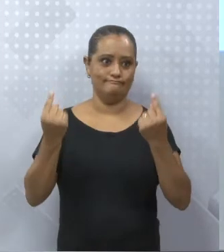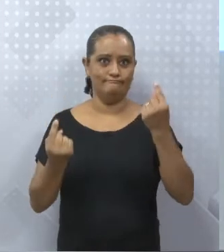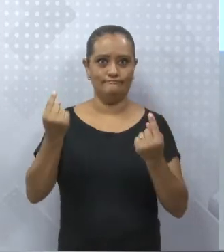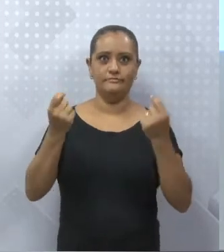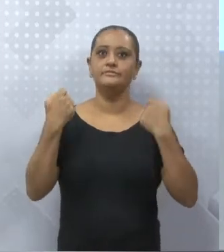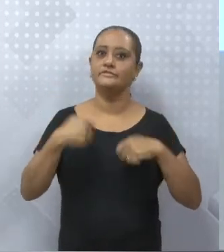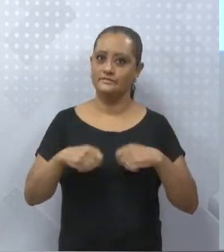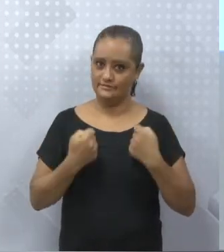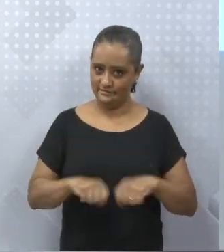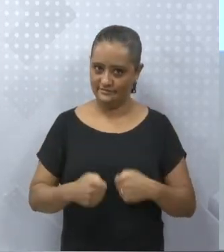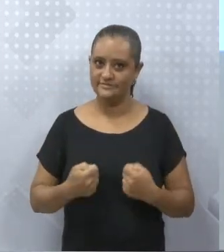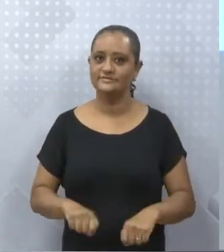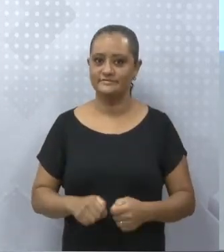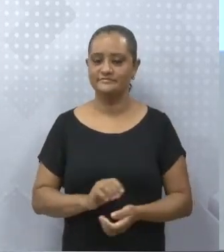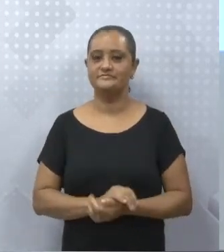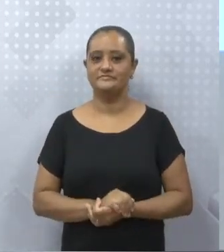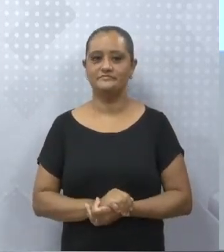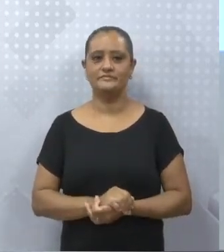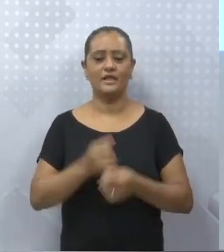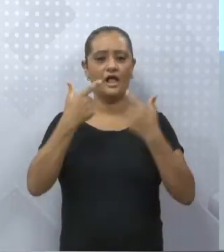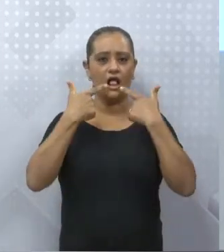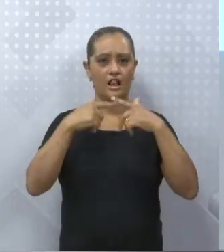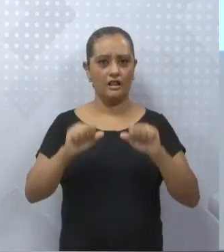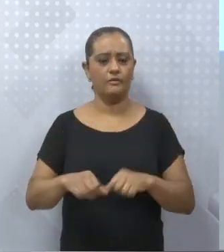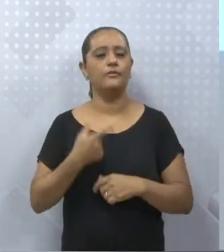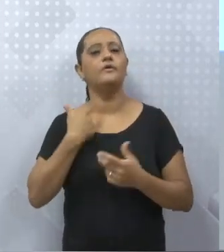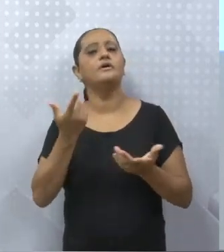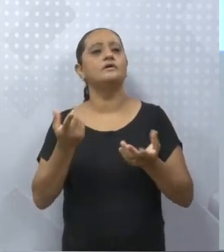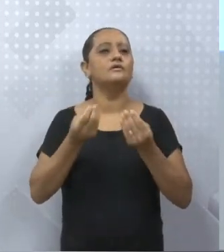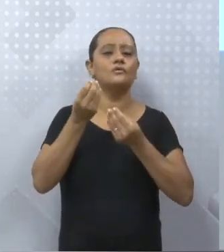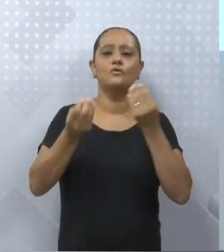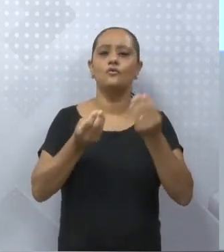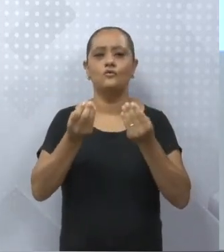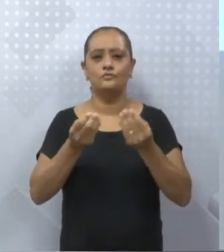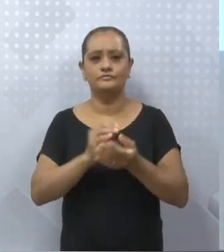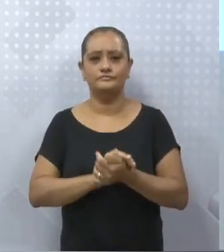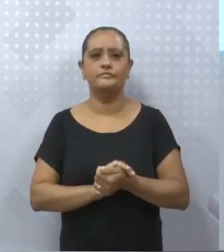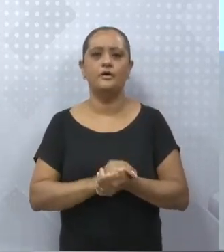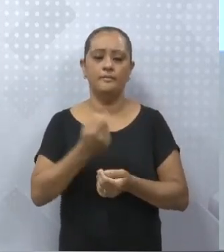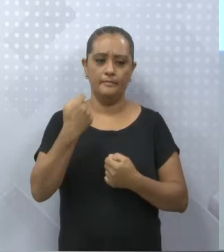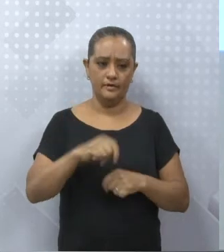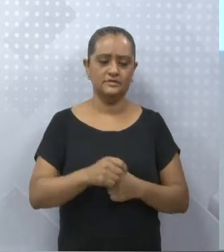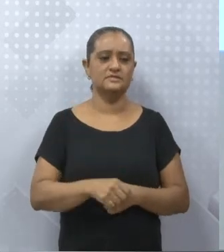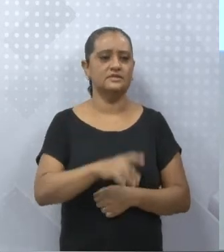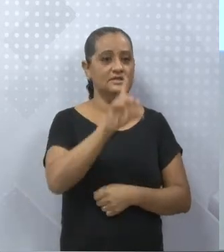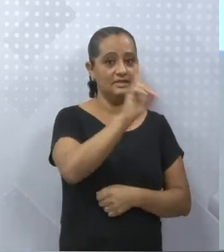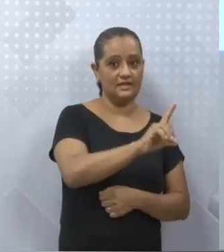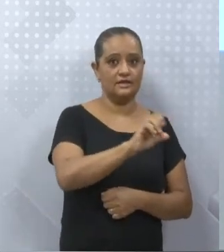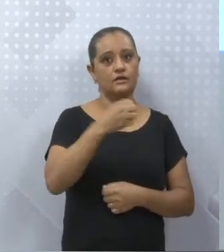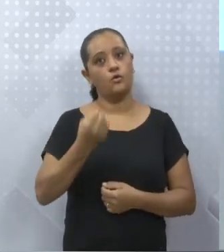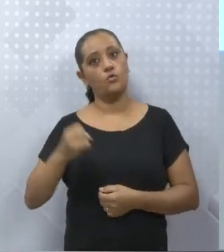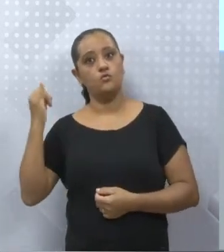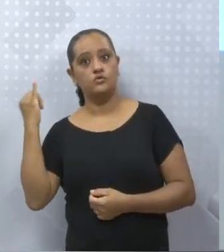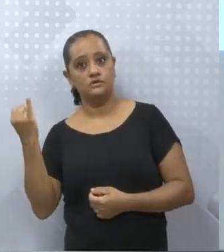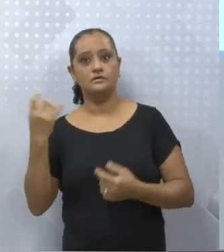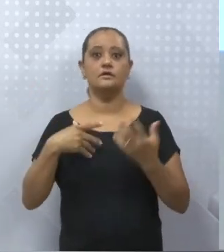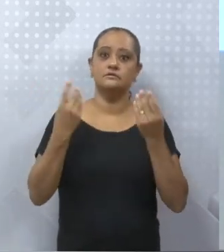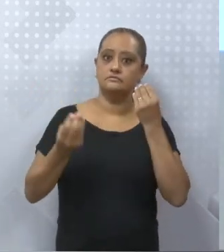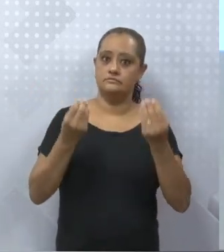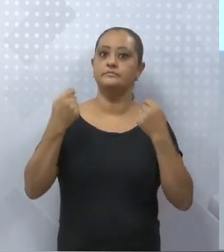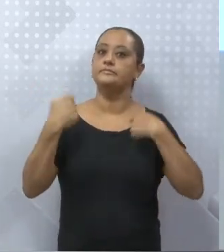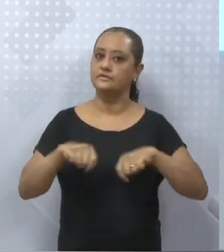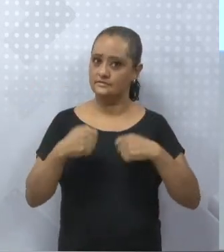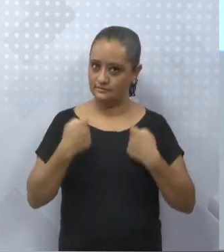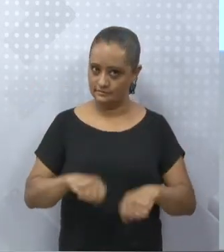a oração na língua portuguesa pode ser em ordem direta ou ordem indireta, certo? Ah, mas